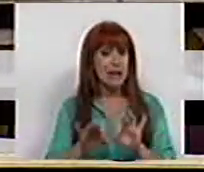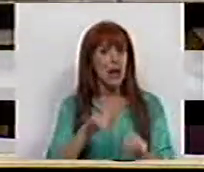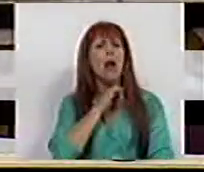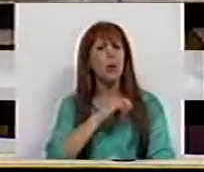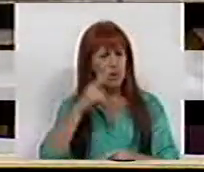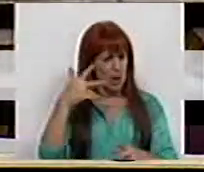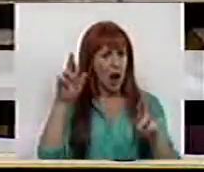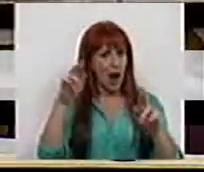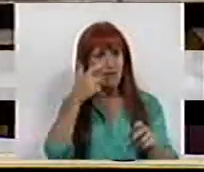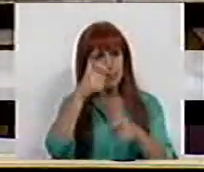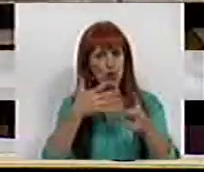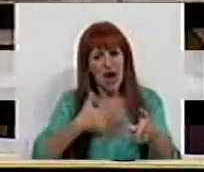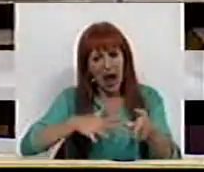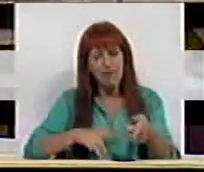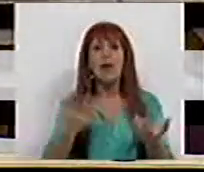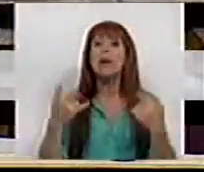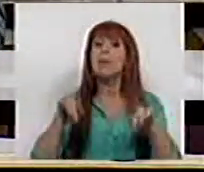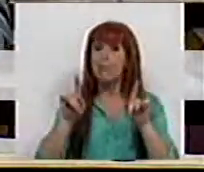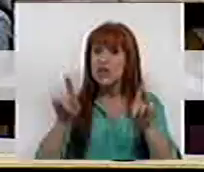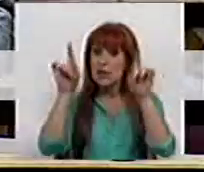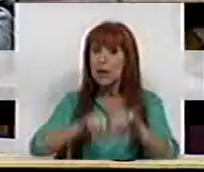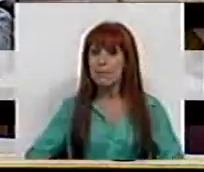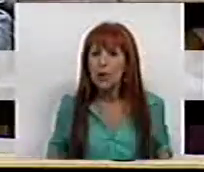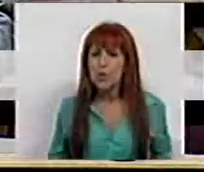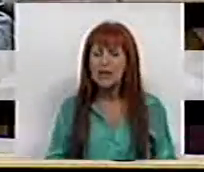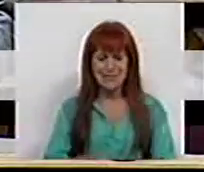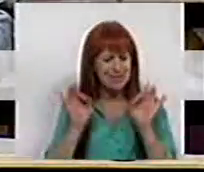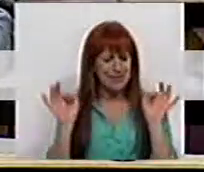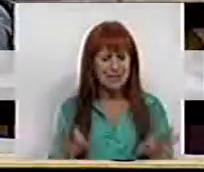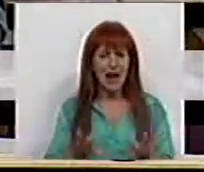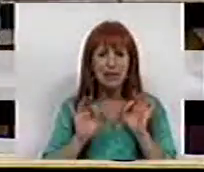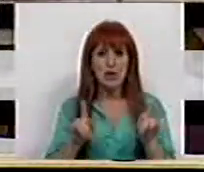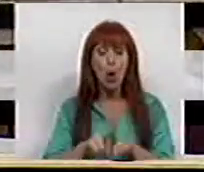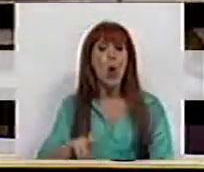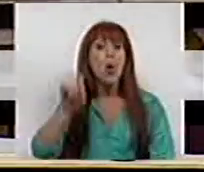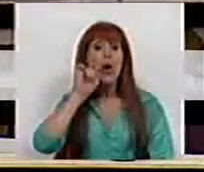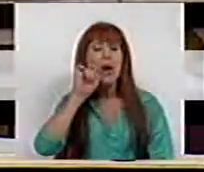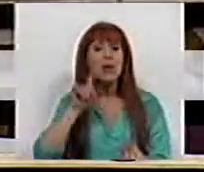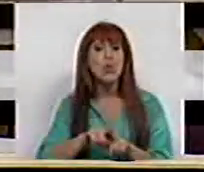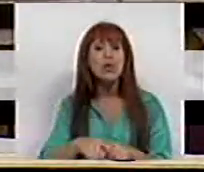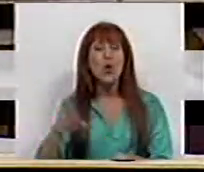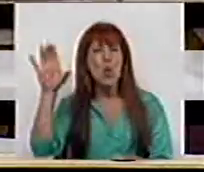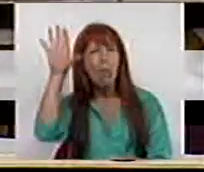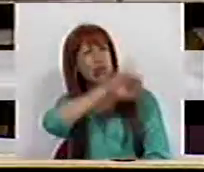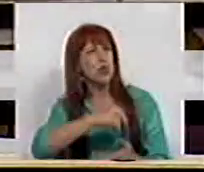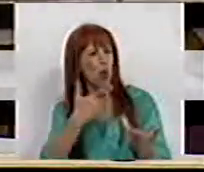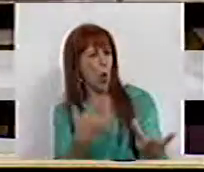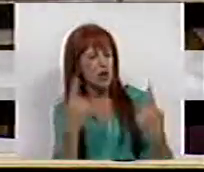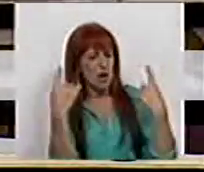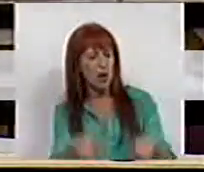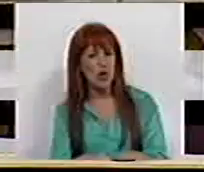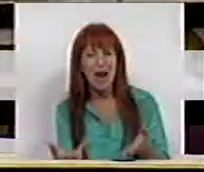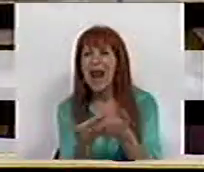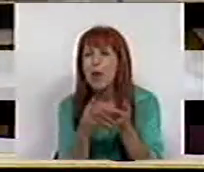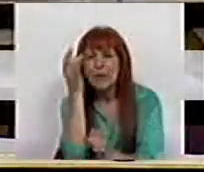legítima aspiração das populações, mas está também de acordo com a garantia que o abuso que hoje é